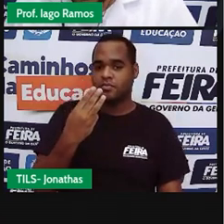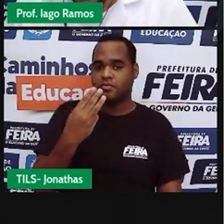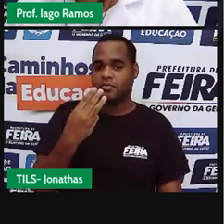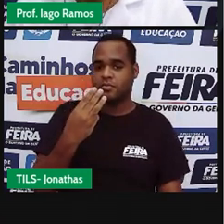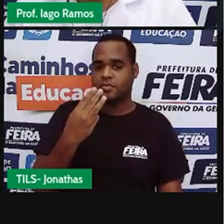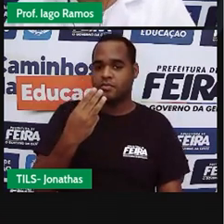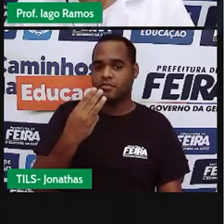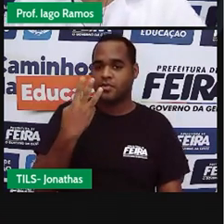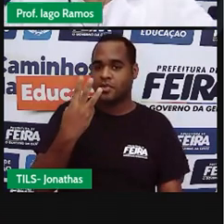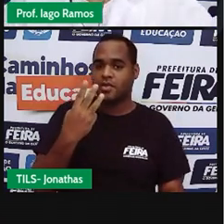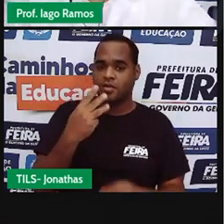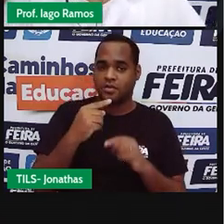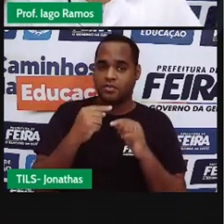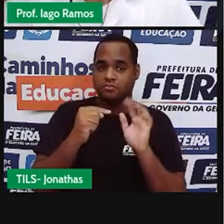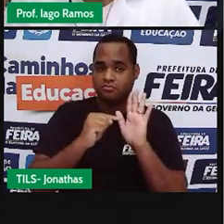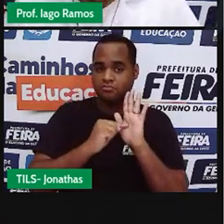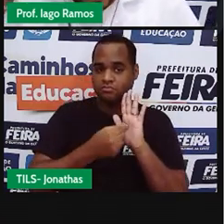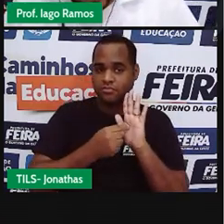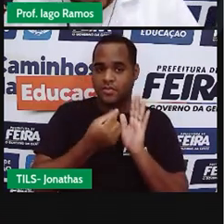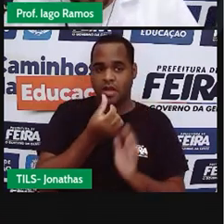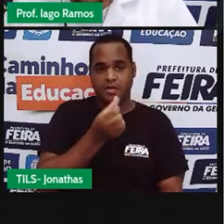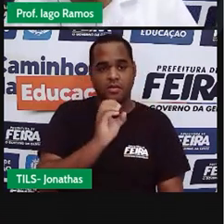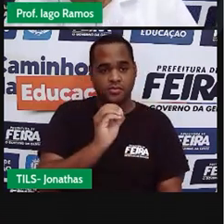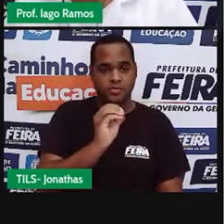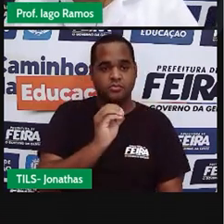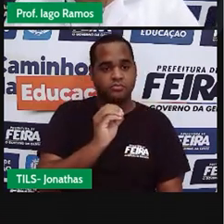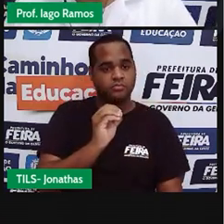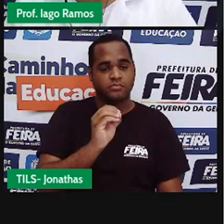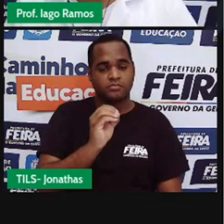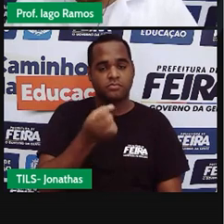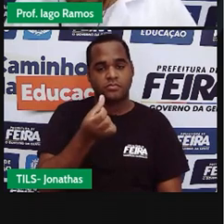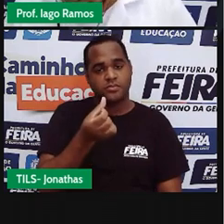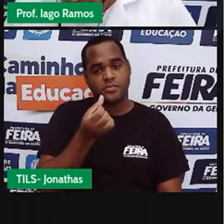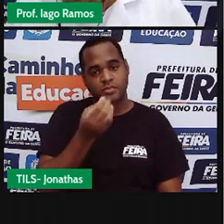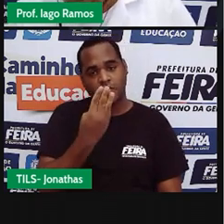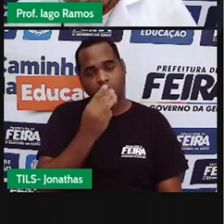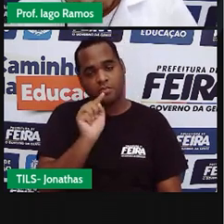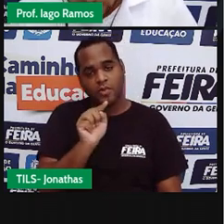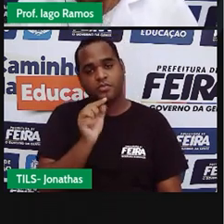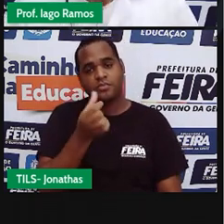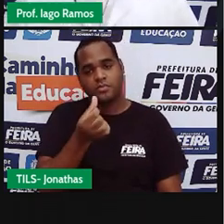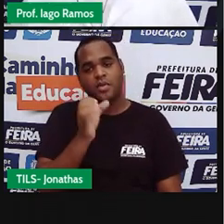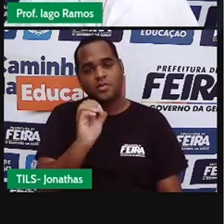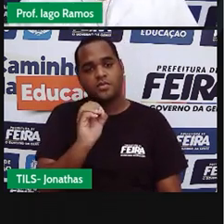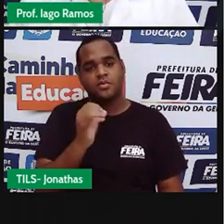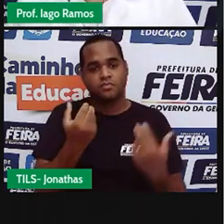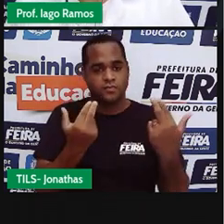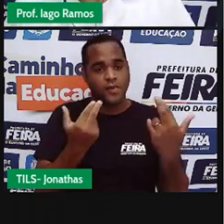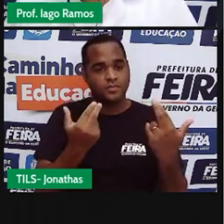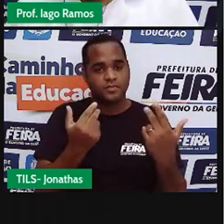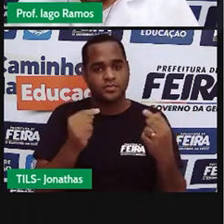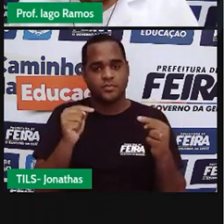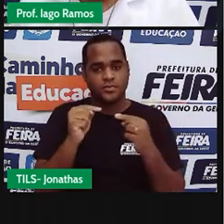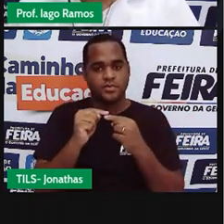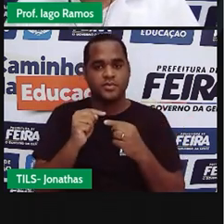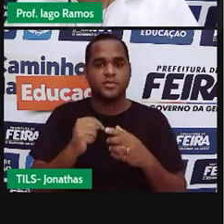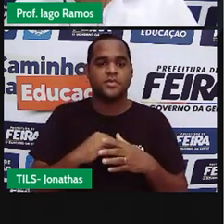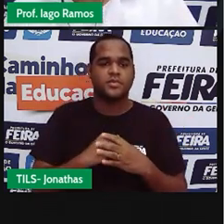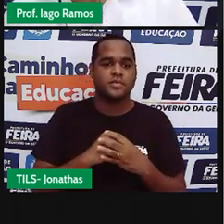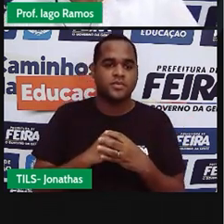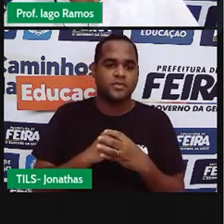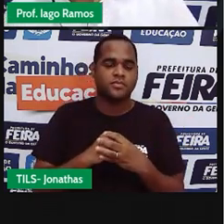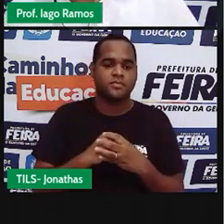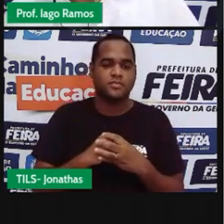60. Concorda comigo? É outra forma de fazer nesse caso, né? E quanto é que dá? 60, mais